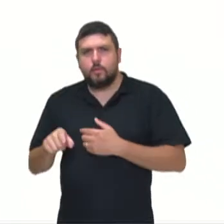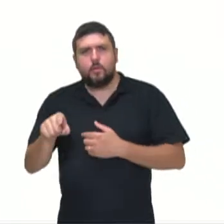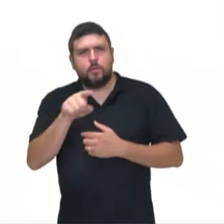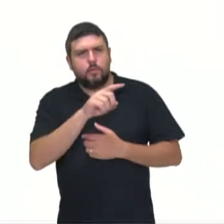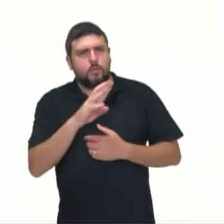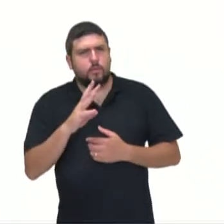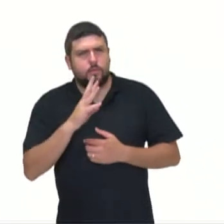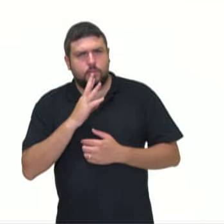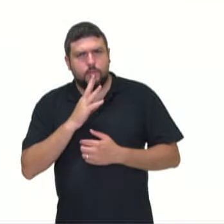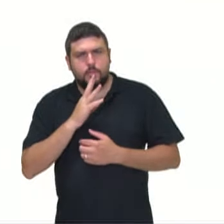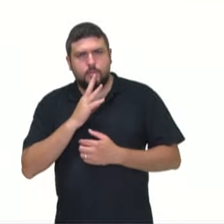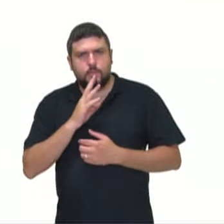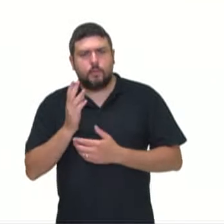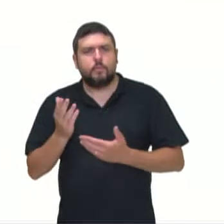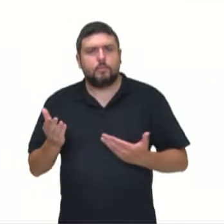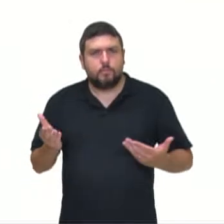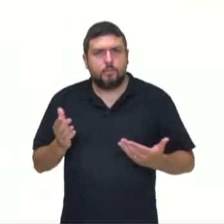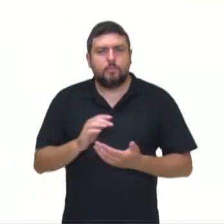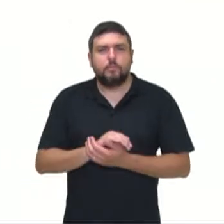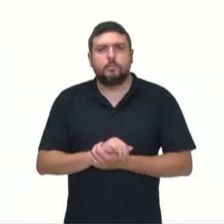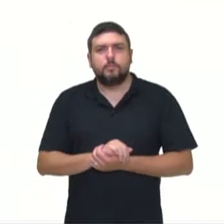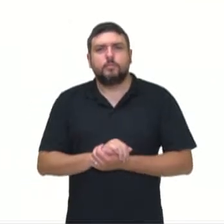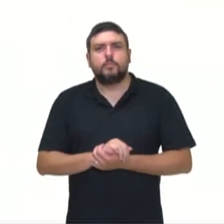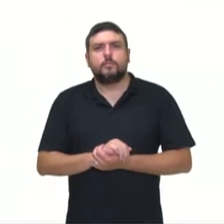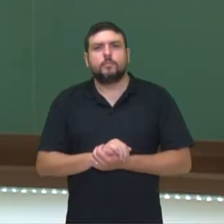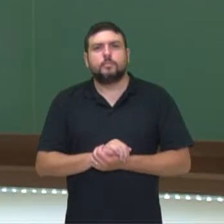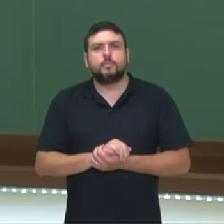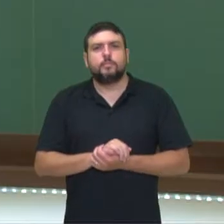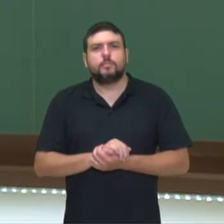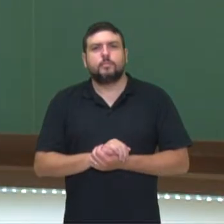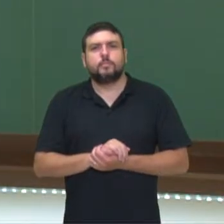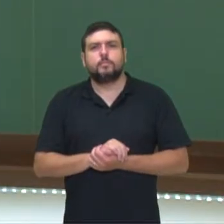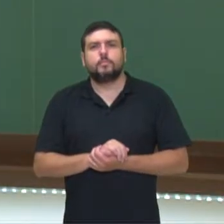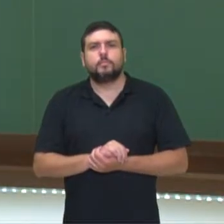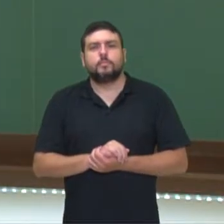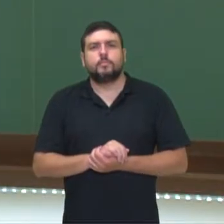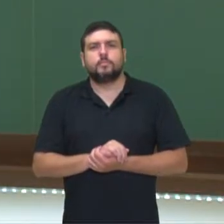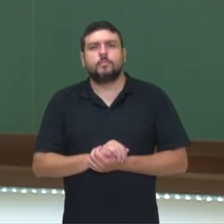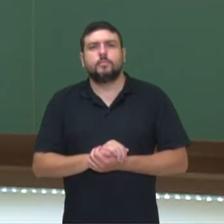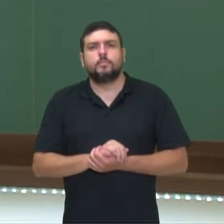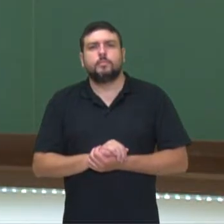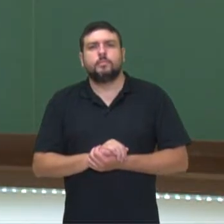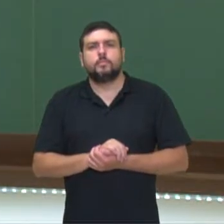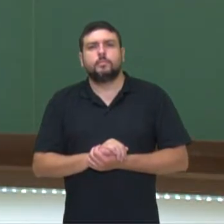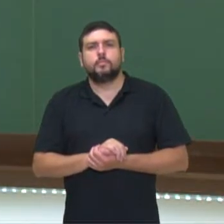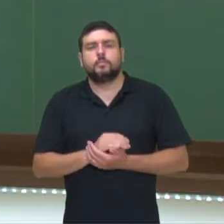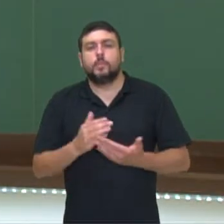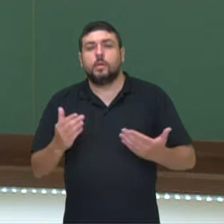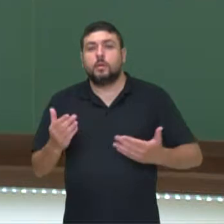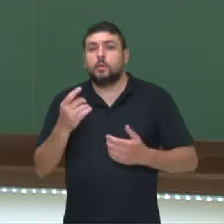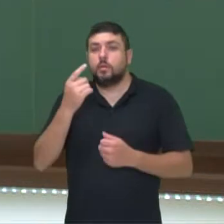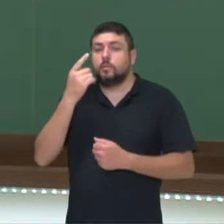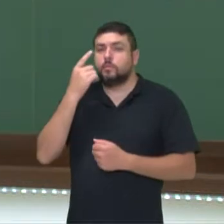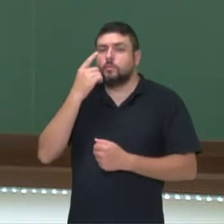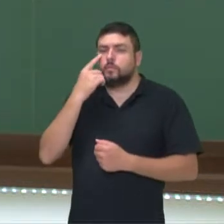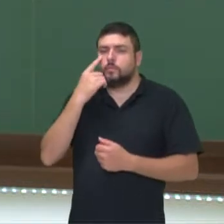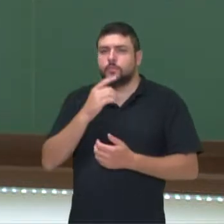por isso? Já ouviram falar esses termos? Que les parece? Vamos a ver, vamos seguir.